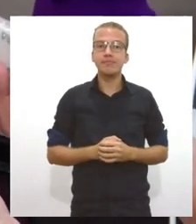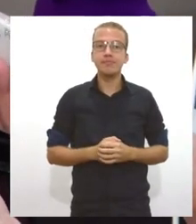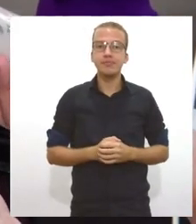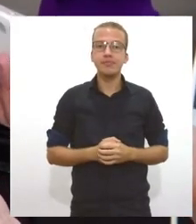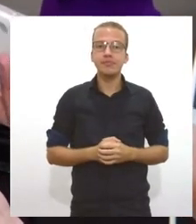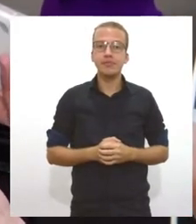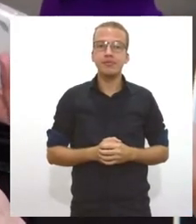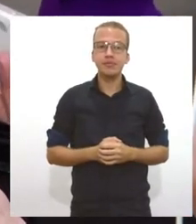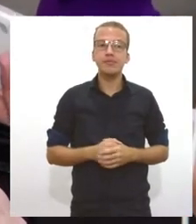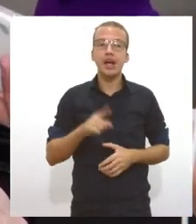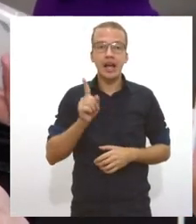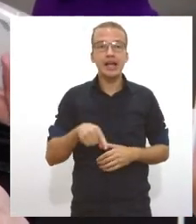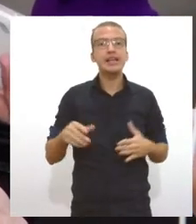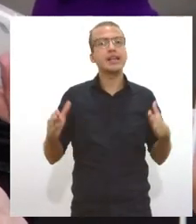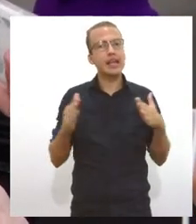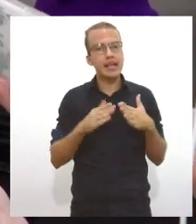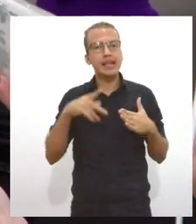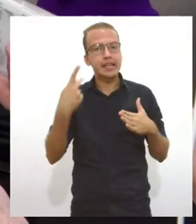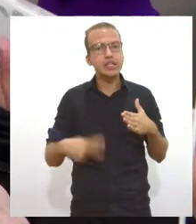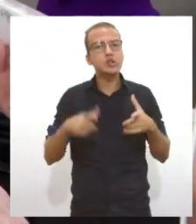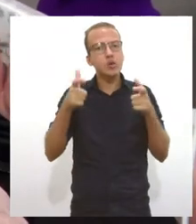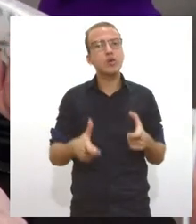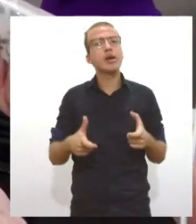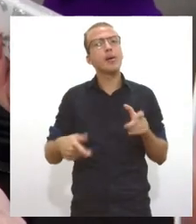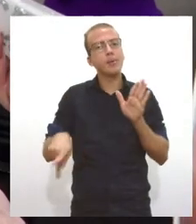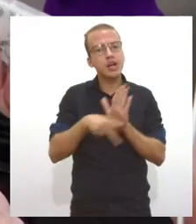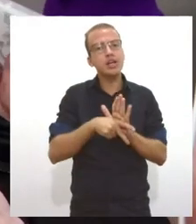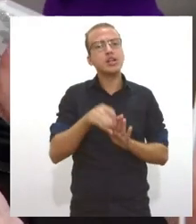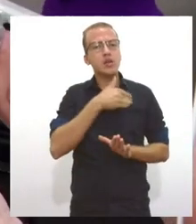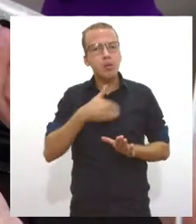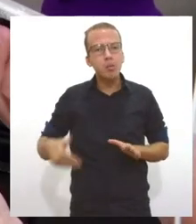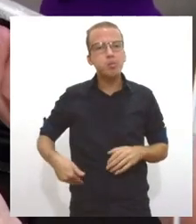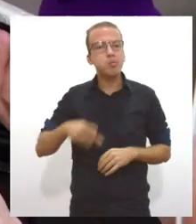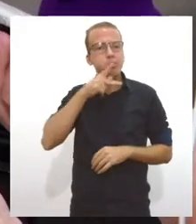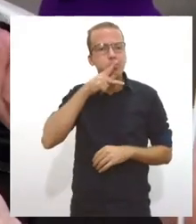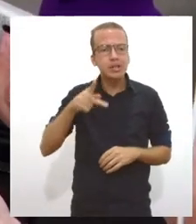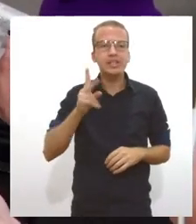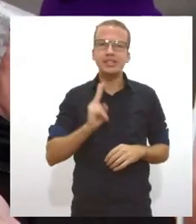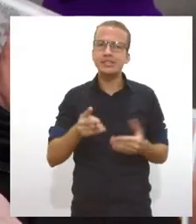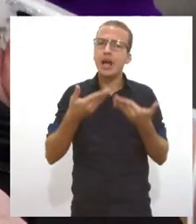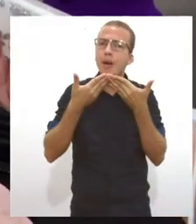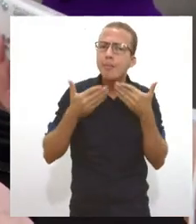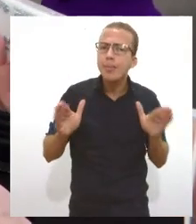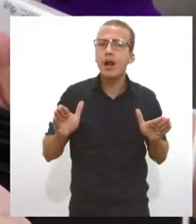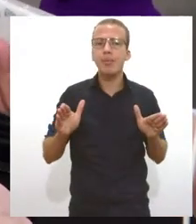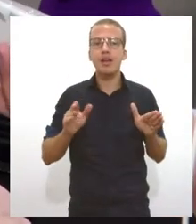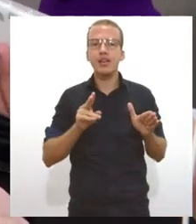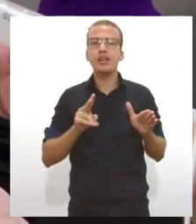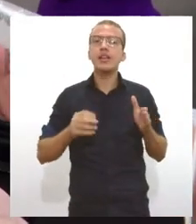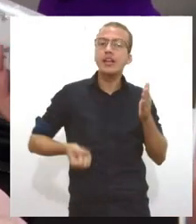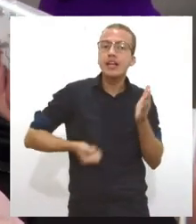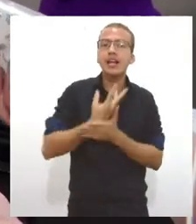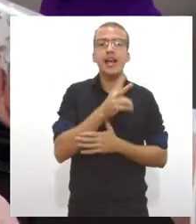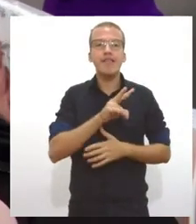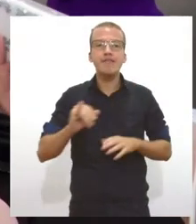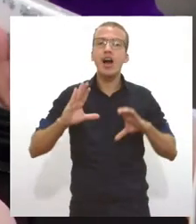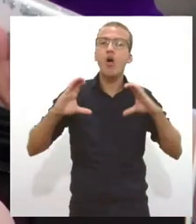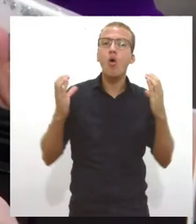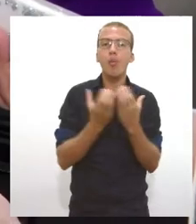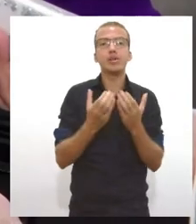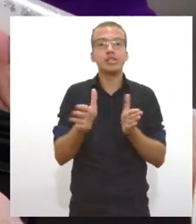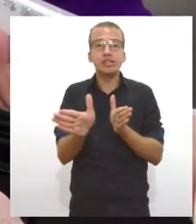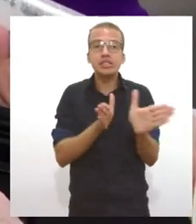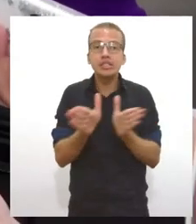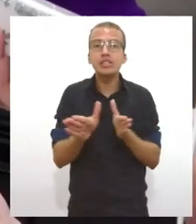casa é a casa do povo. Então, o presidente, soliço como sempre, entendeu? Vai criar a Comissão de Acessibilidade, está